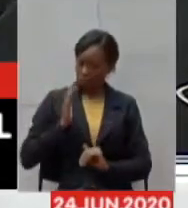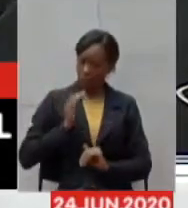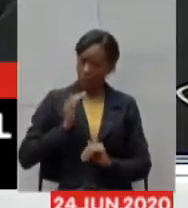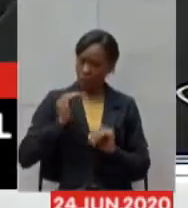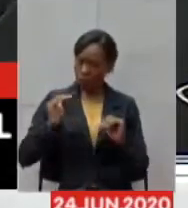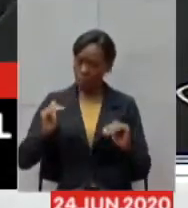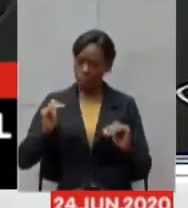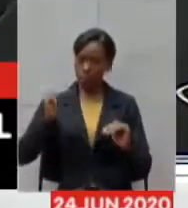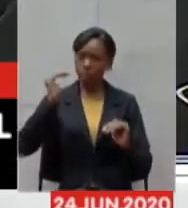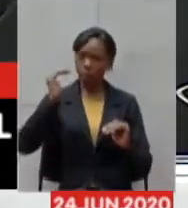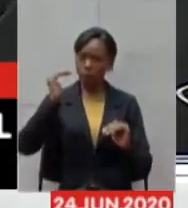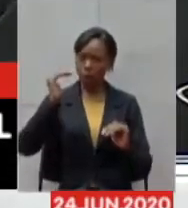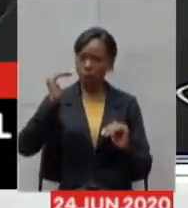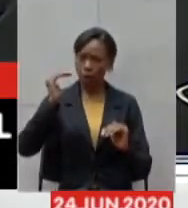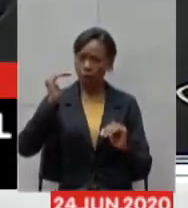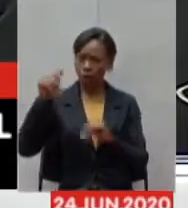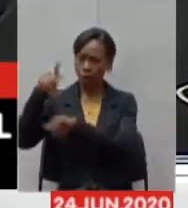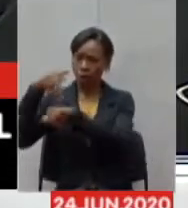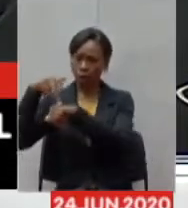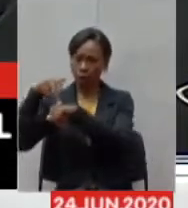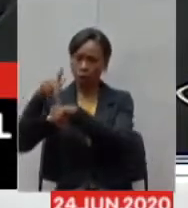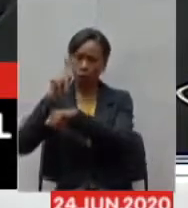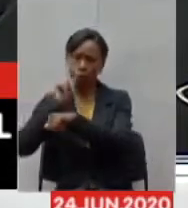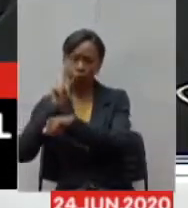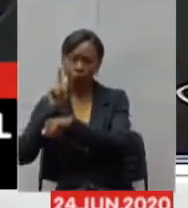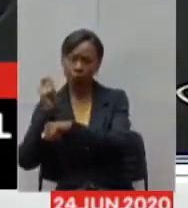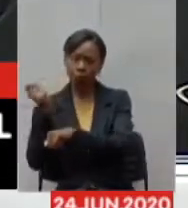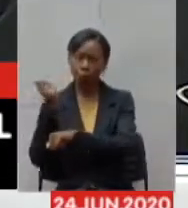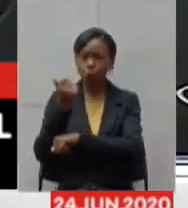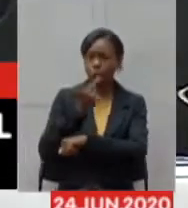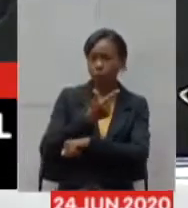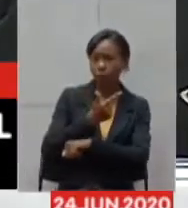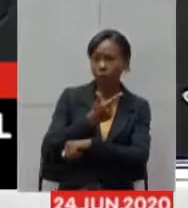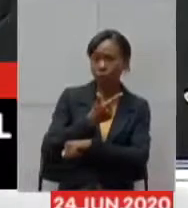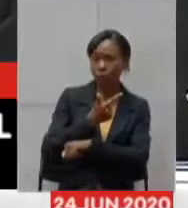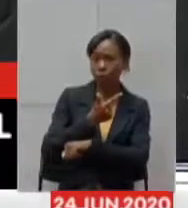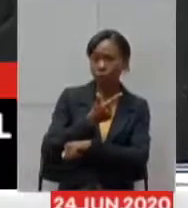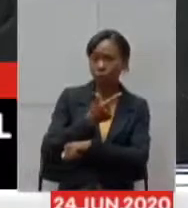que é dezenas de vezes maior do que a do outro